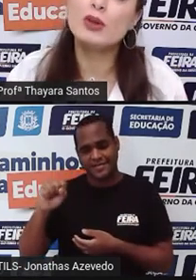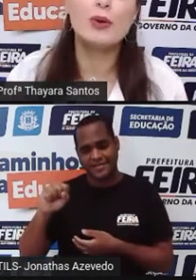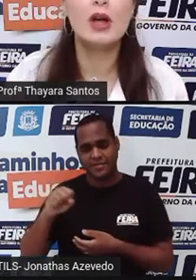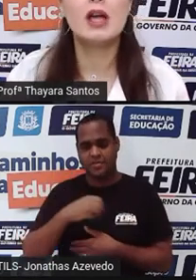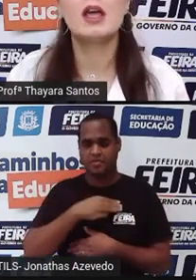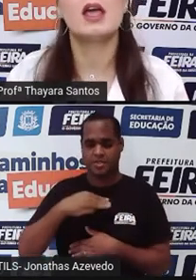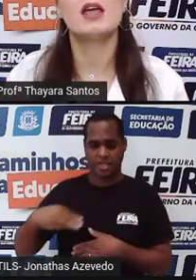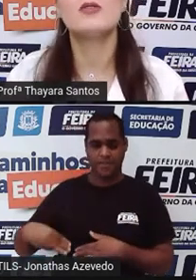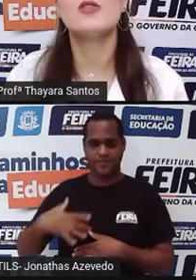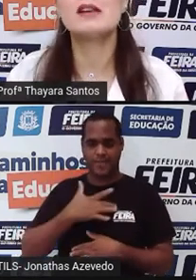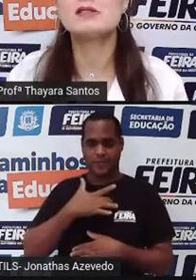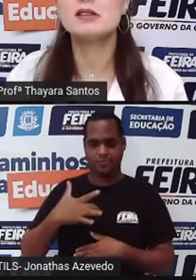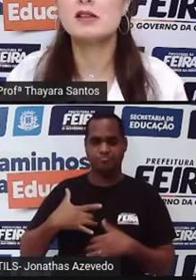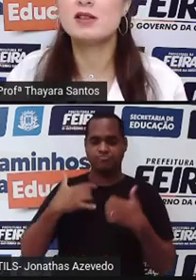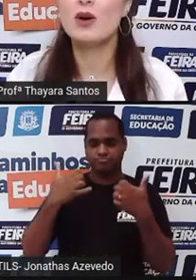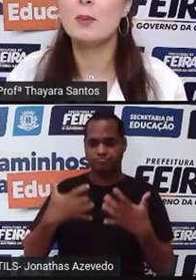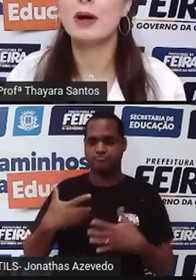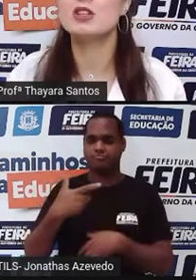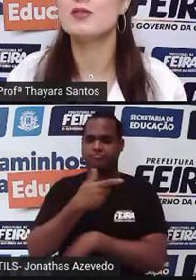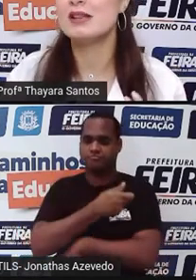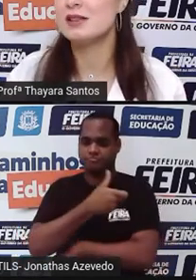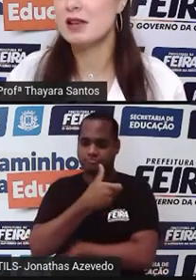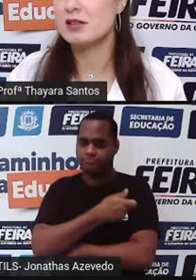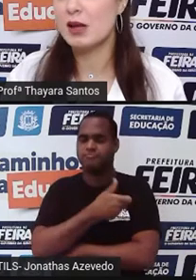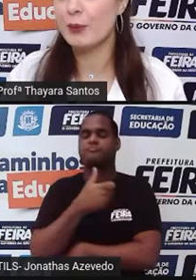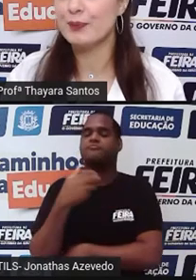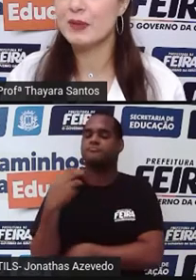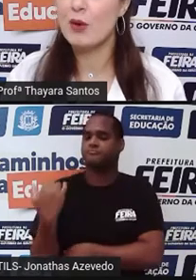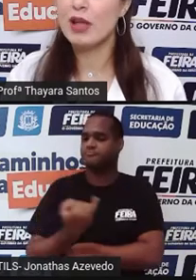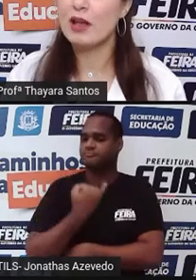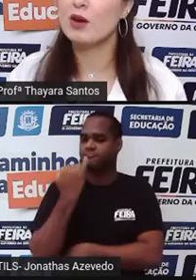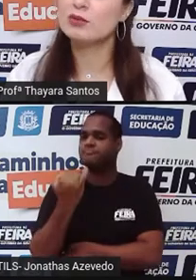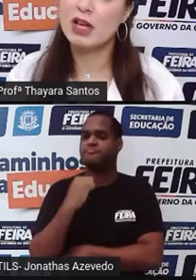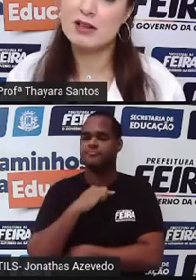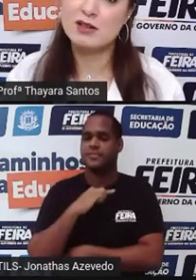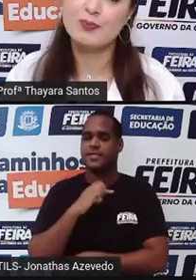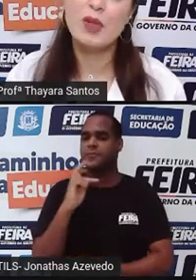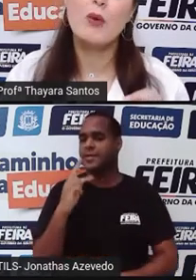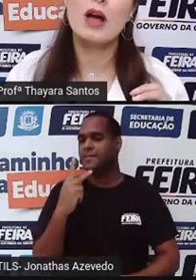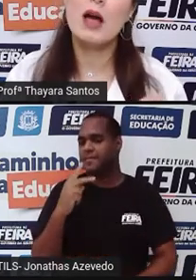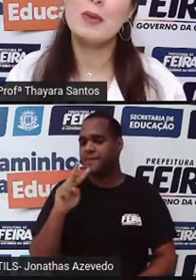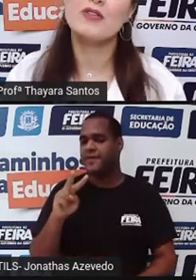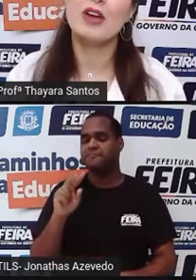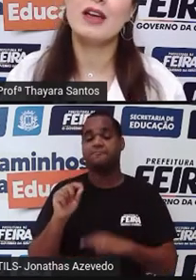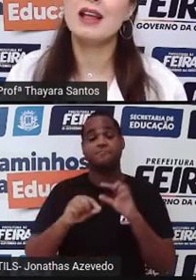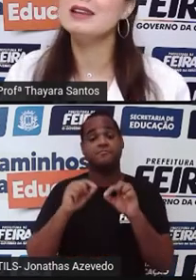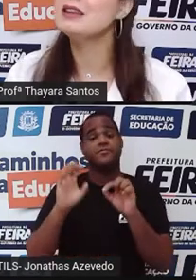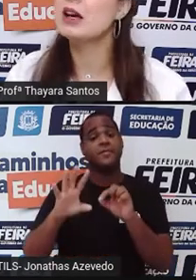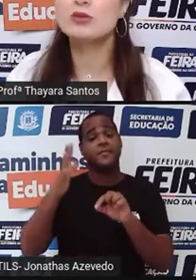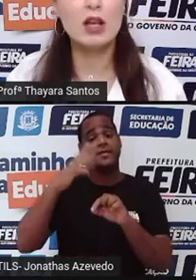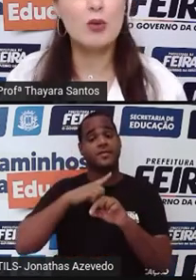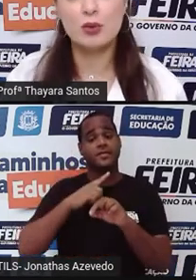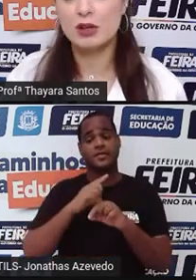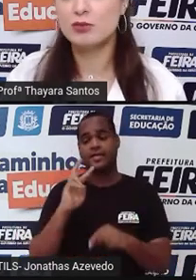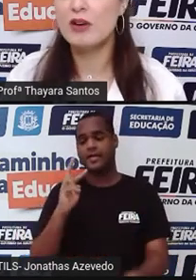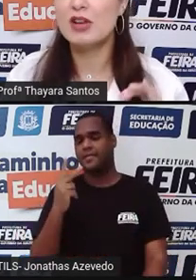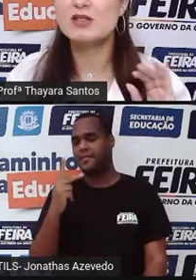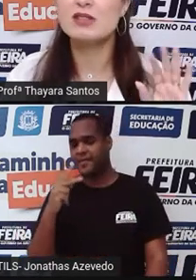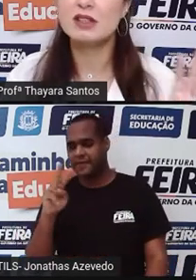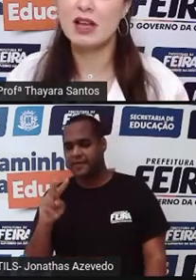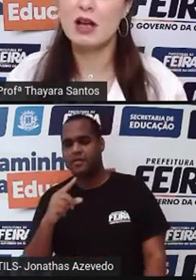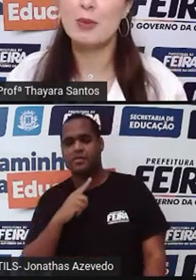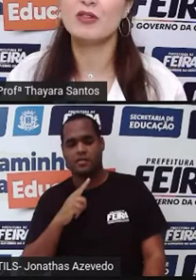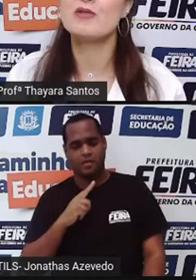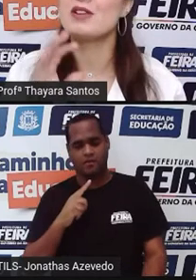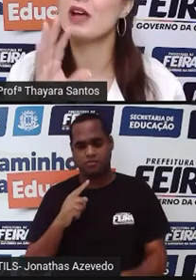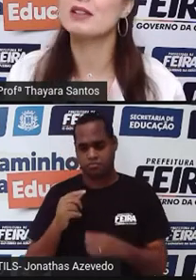muito em vacinação, campanhas de vacinação. O é que acontece? O HPV, ele não tem cura. Uma vez